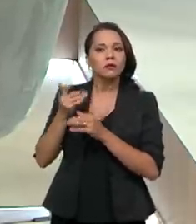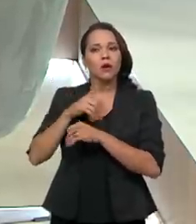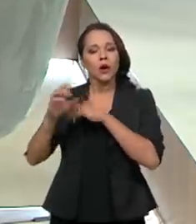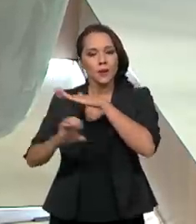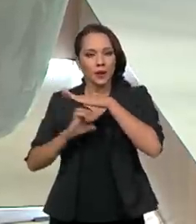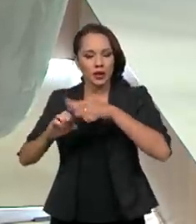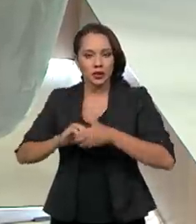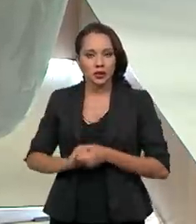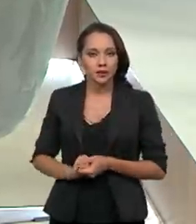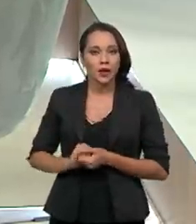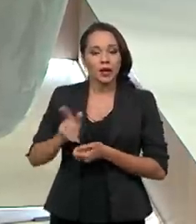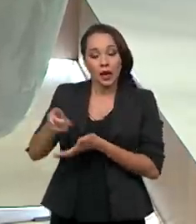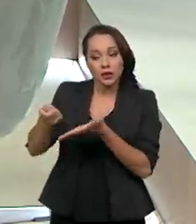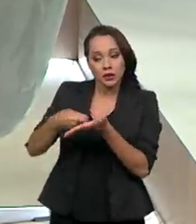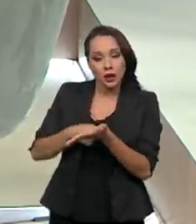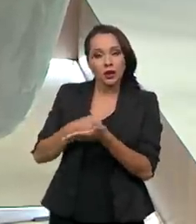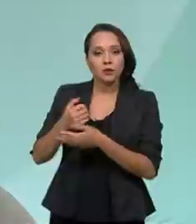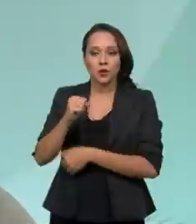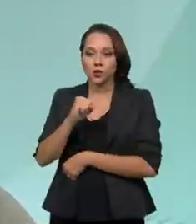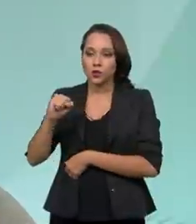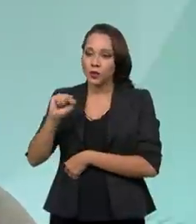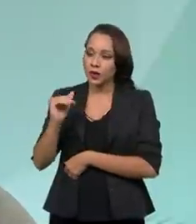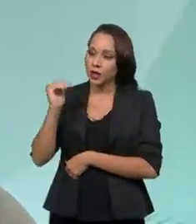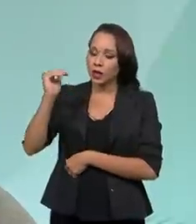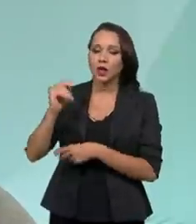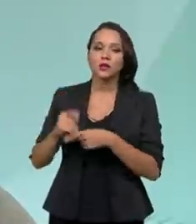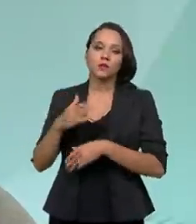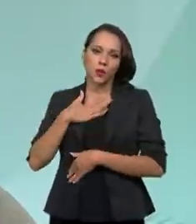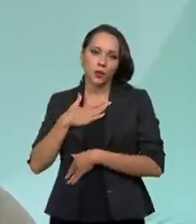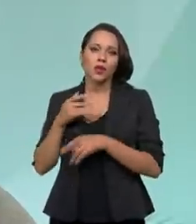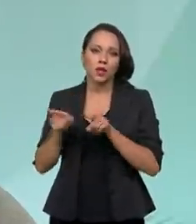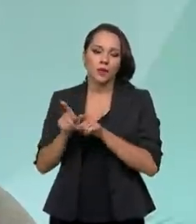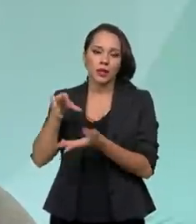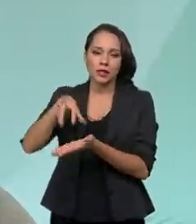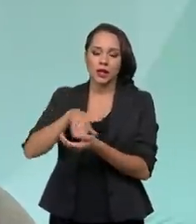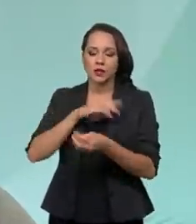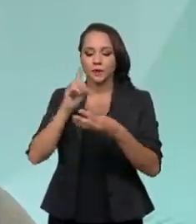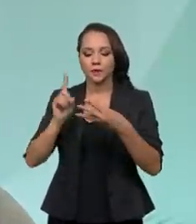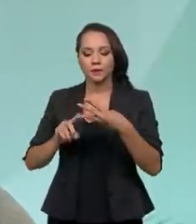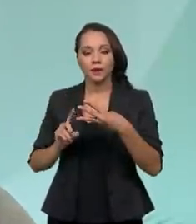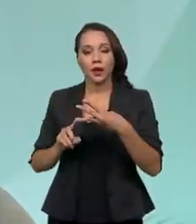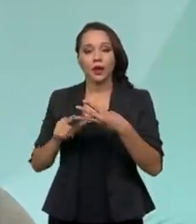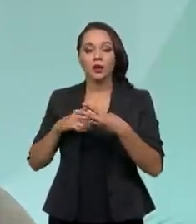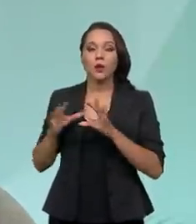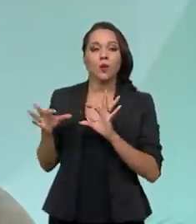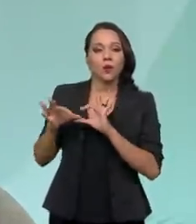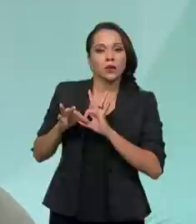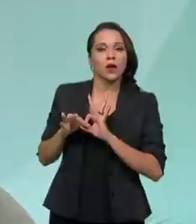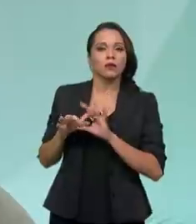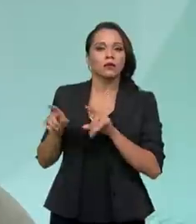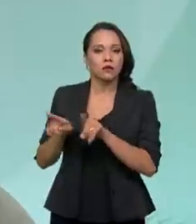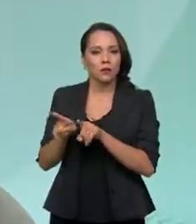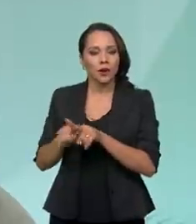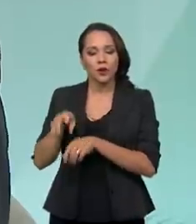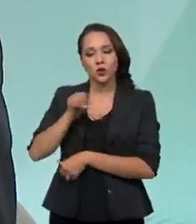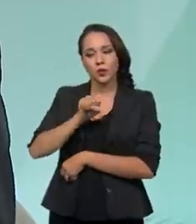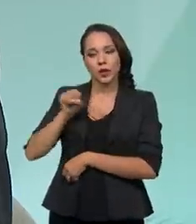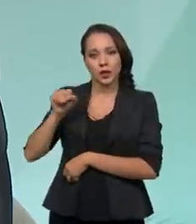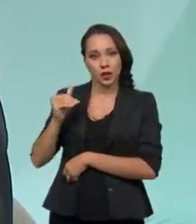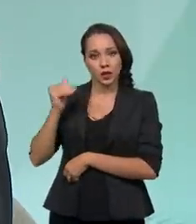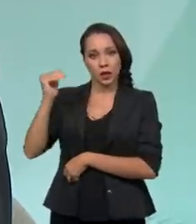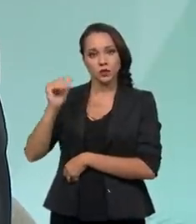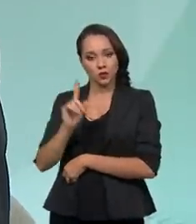empresa, que é assinado tanto pelo superintendente como por mim aqui na sede. E tem a conexão este superintendente